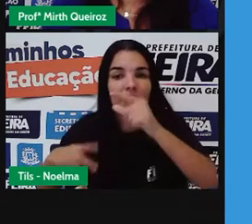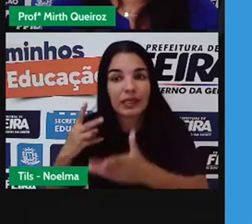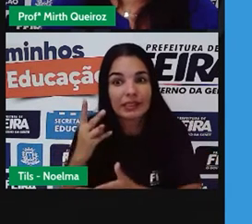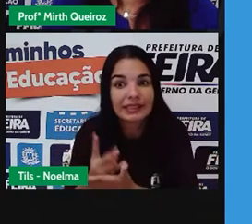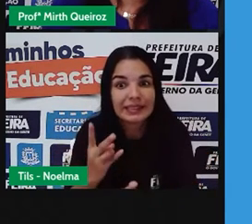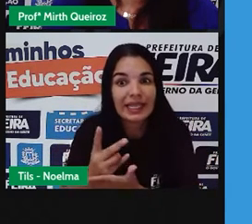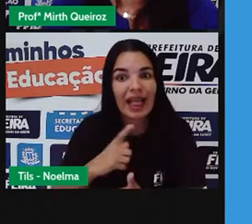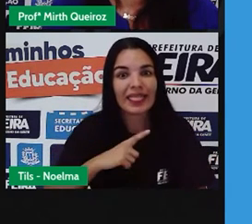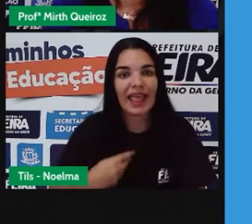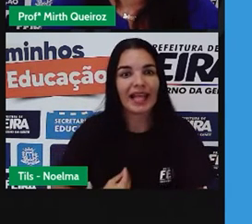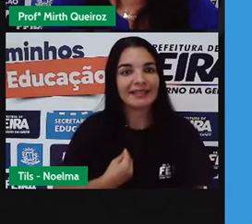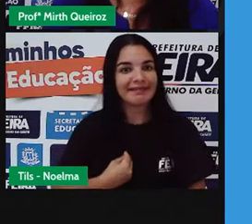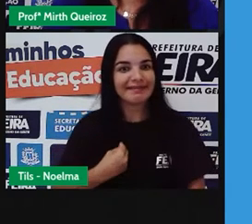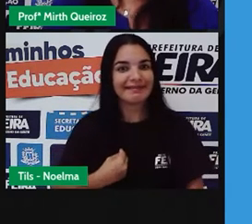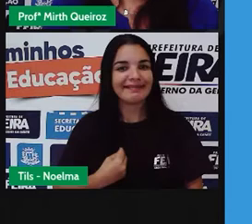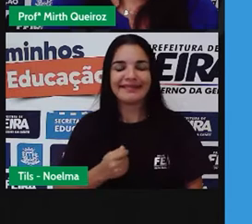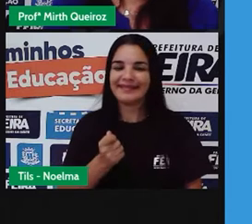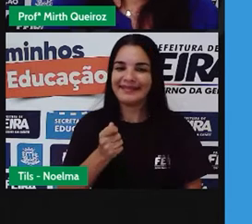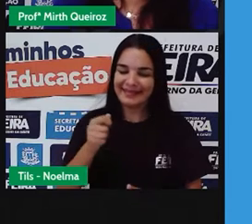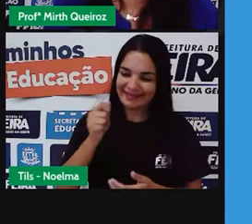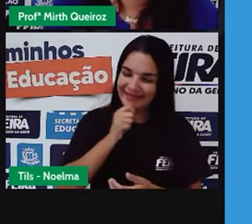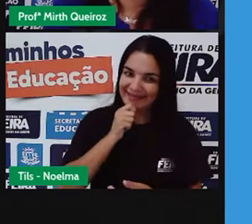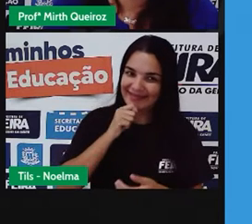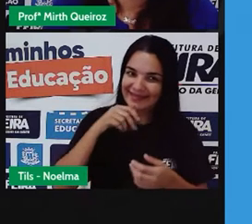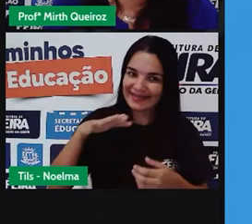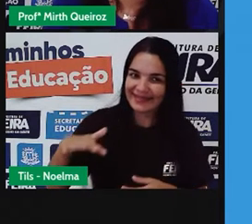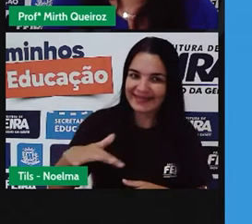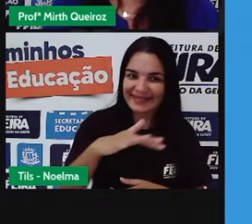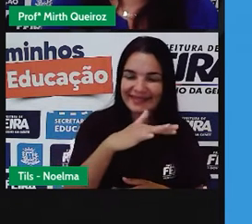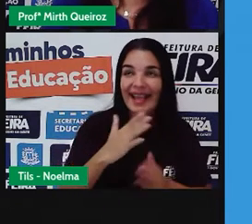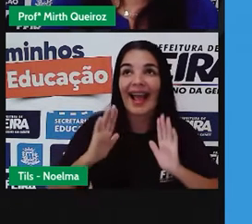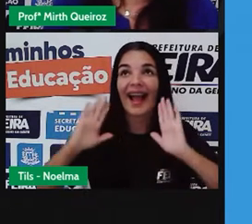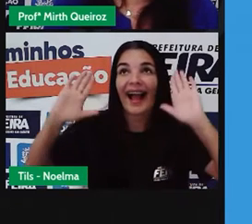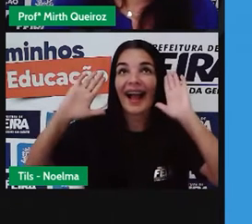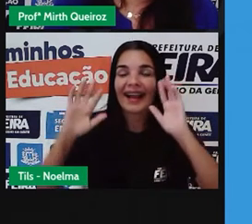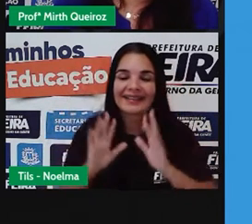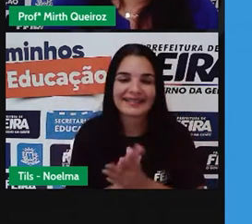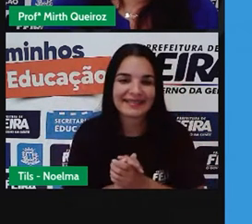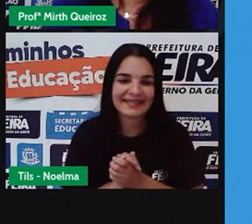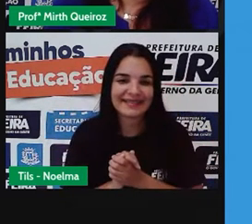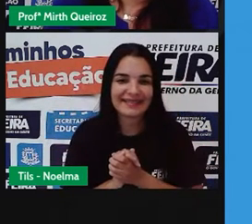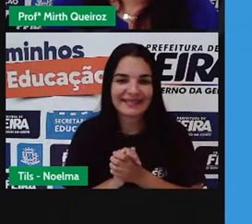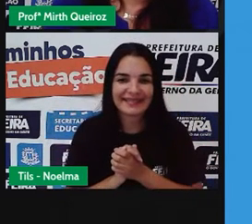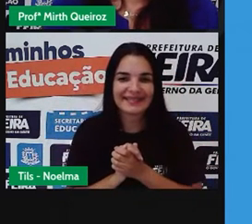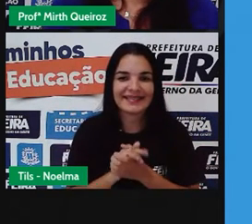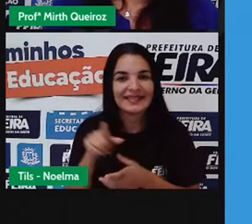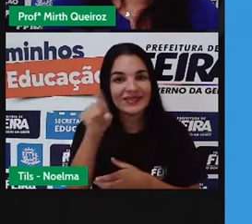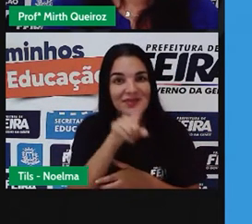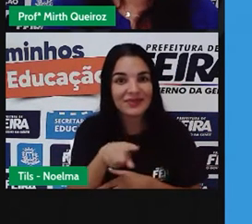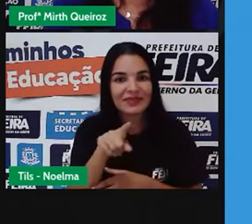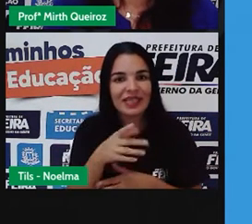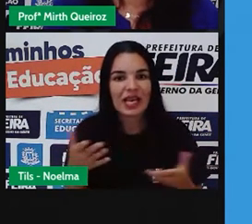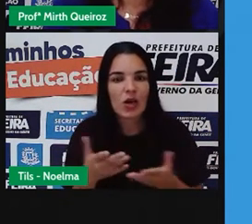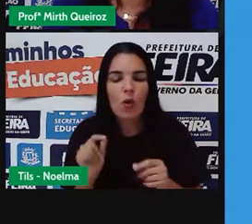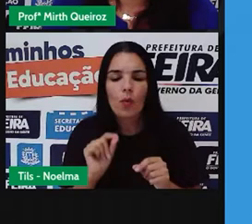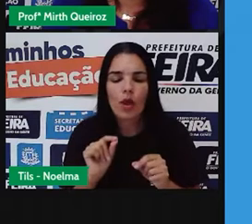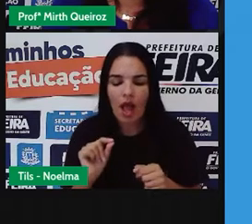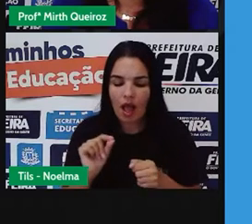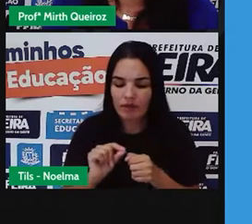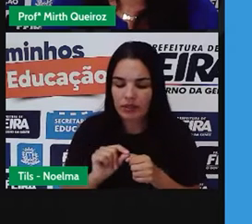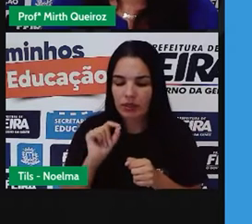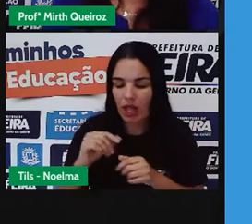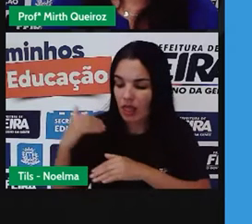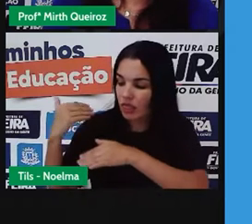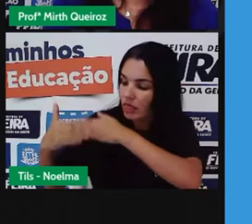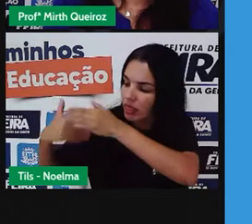estão presentes aí, graças a Deus, na infância de vocês também e de outros crianças, certo? Transmitidas de geração em